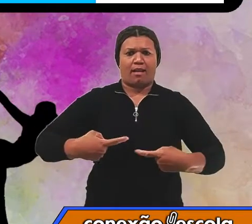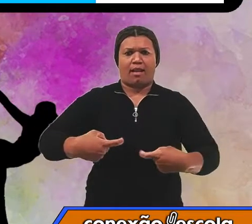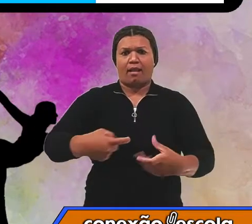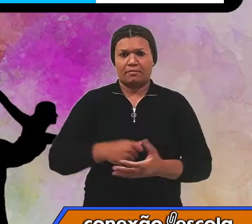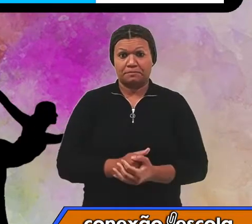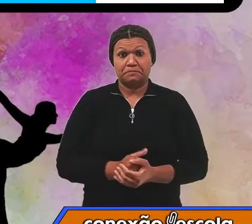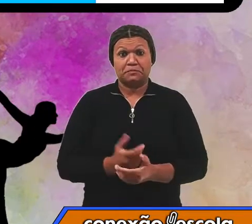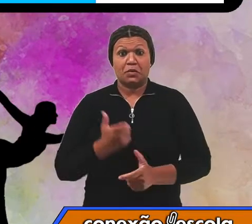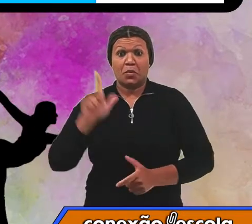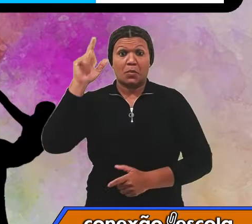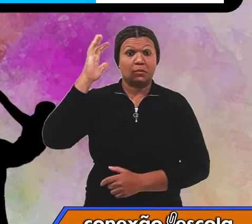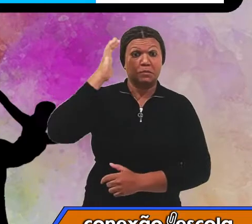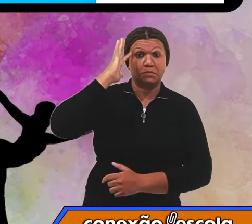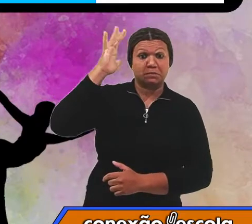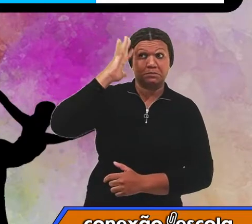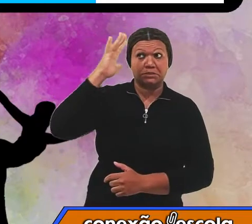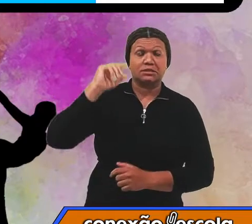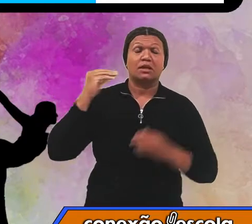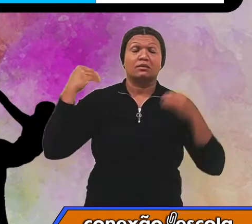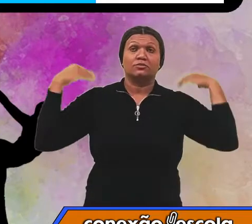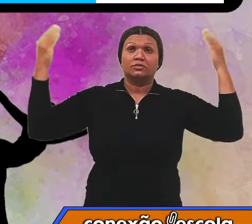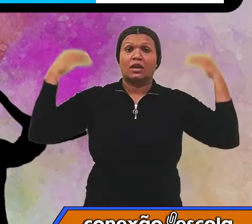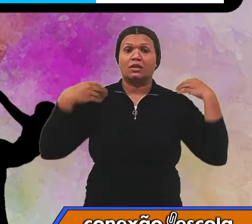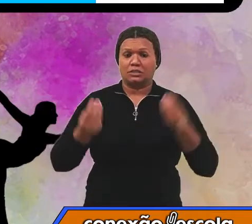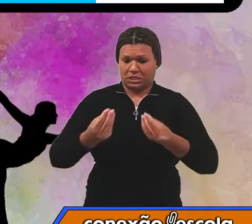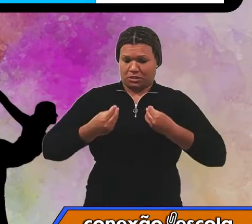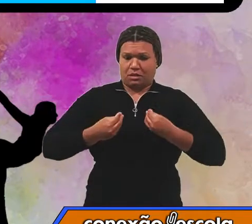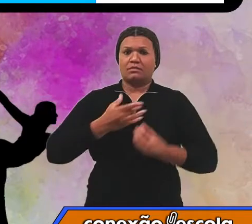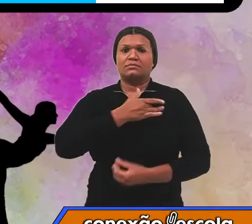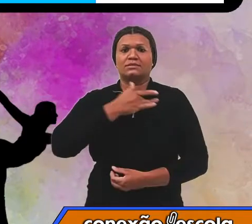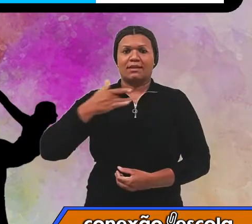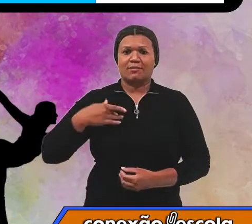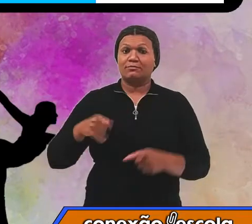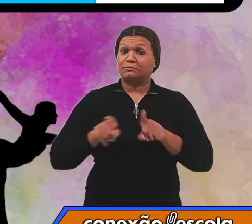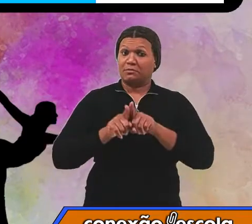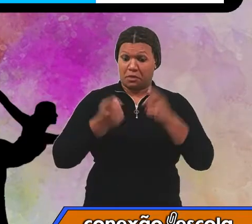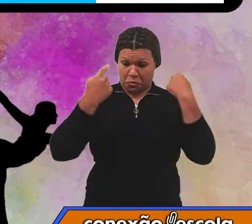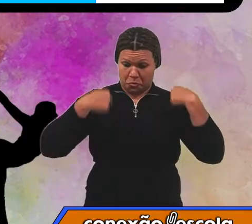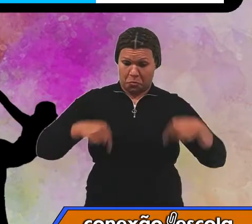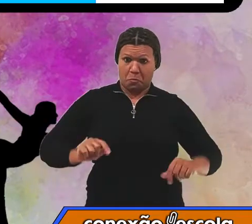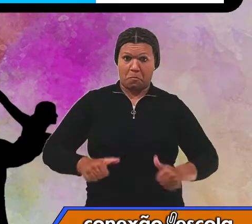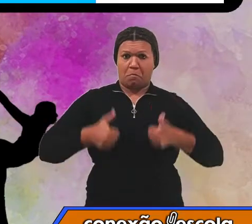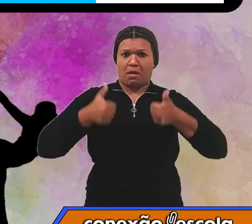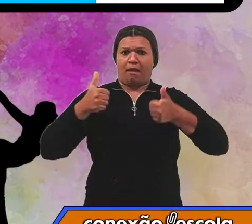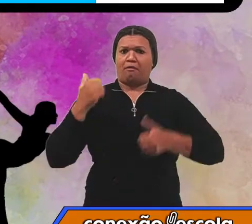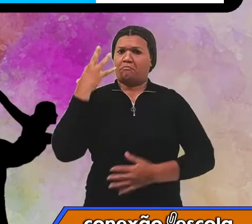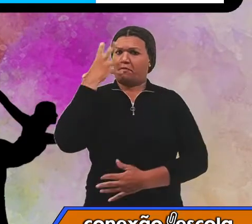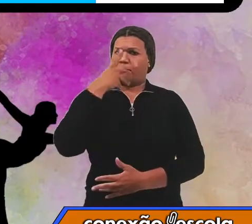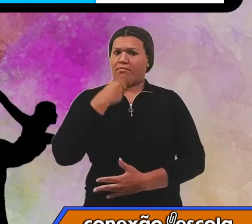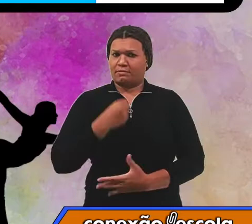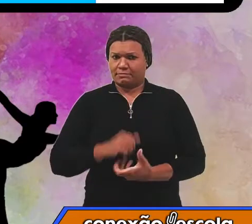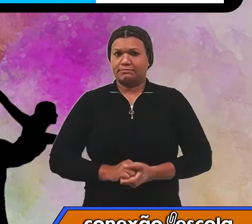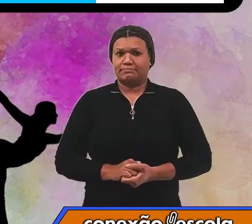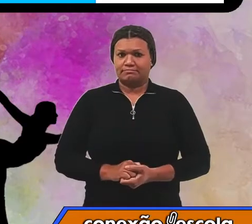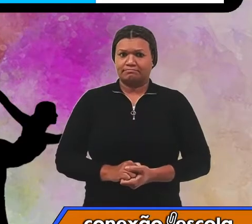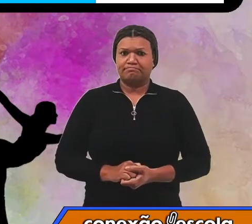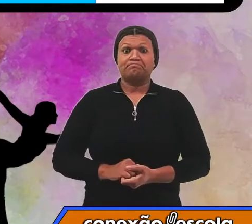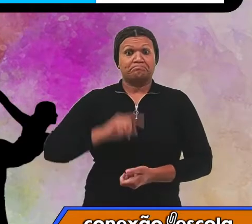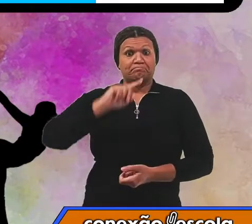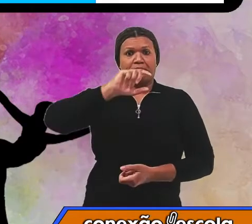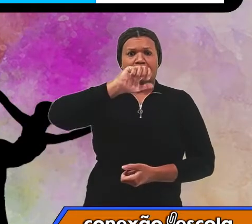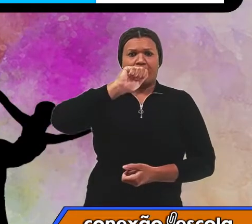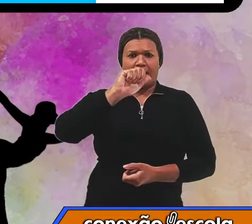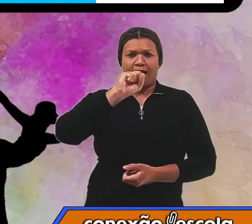ginástica como forma de promover a saúde e a estética corporal. Já na Ásia, os